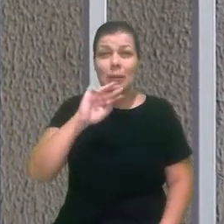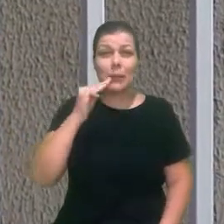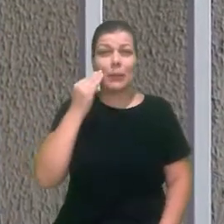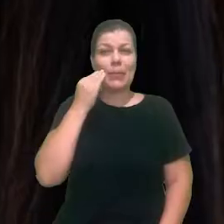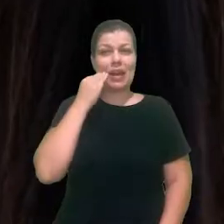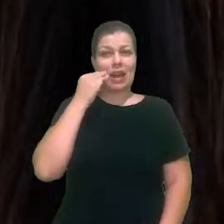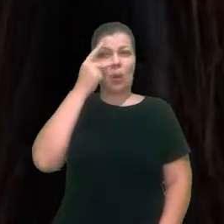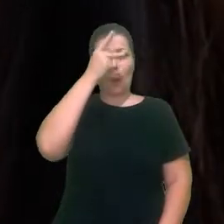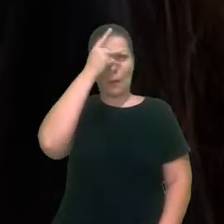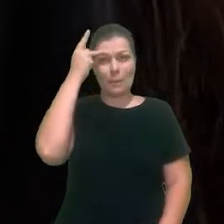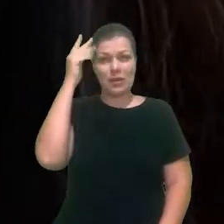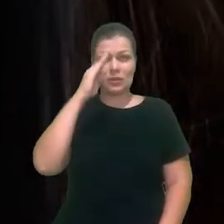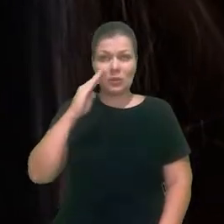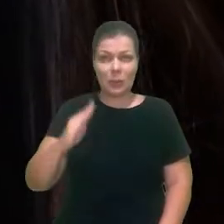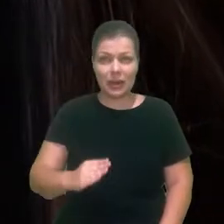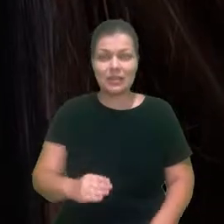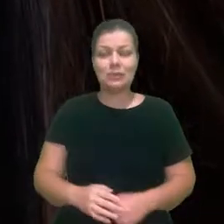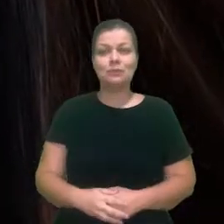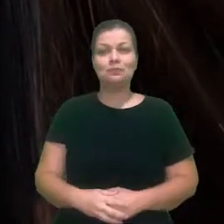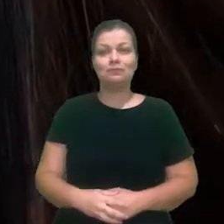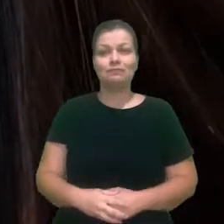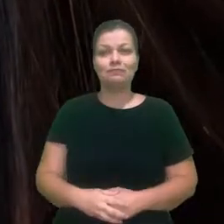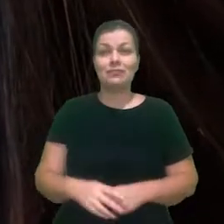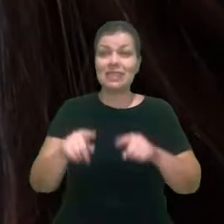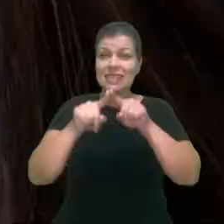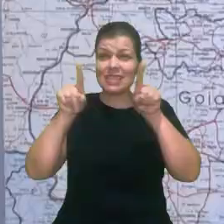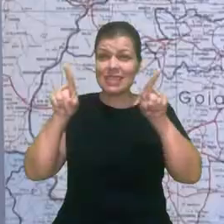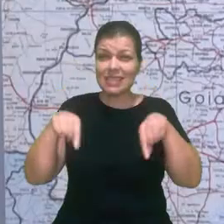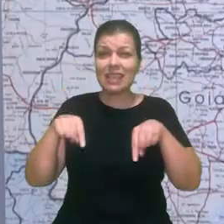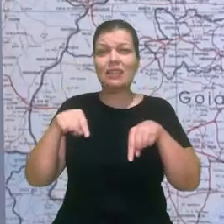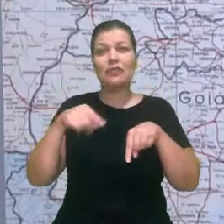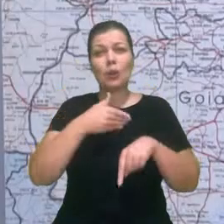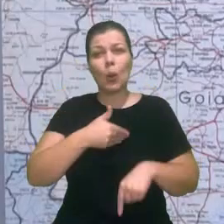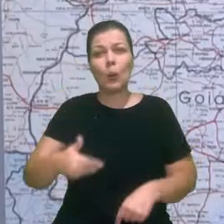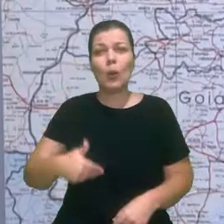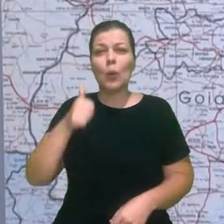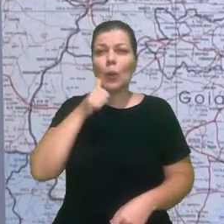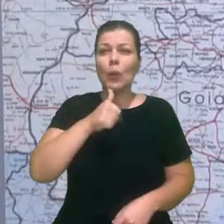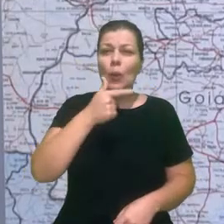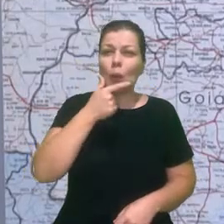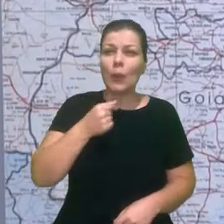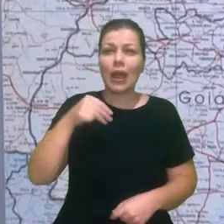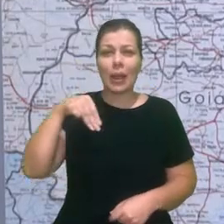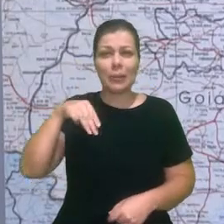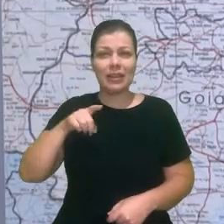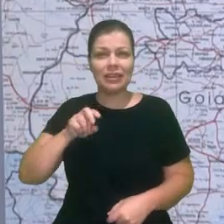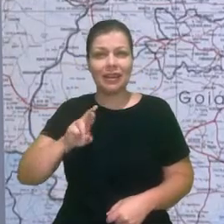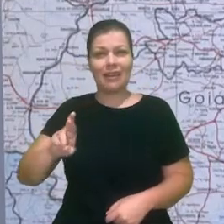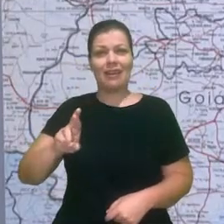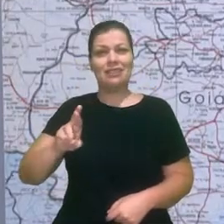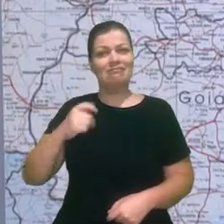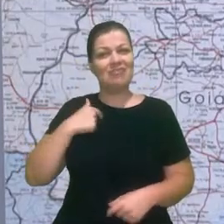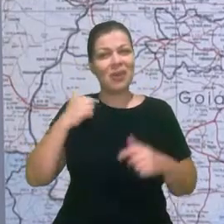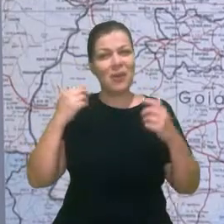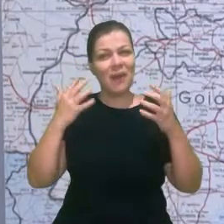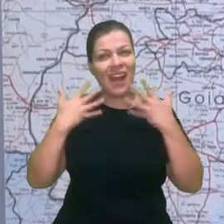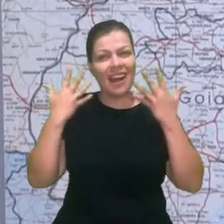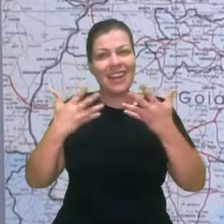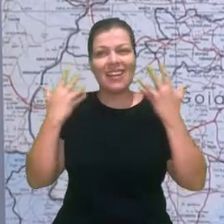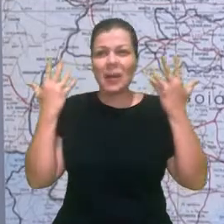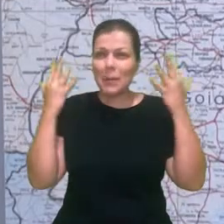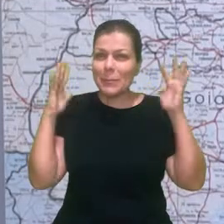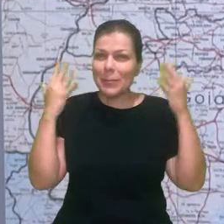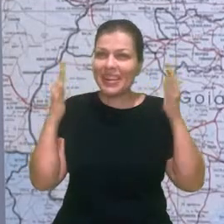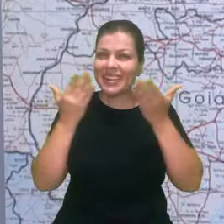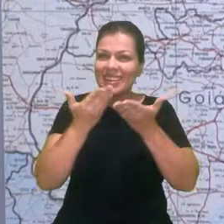milhões de brasileiros e brasileiras. Servidores e servidoras do Ministério do Desenvolvimento Regional, é com muita alegria que eu venho dar os